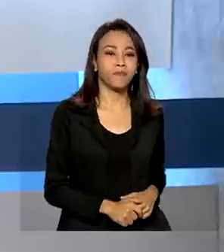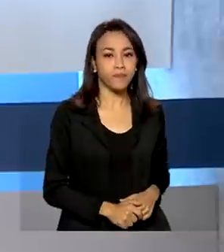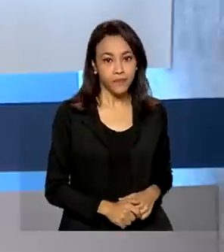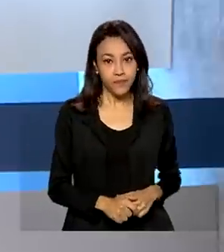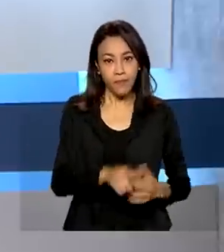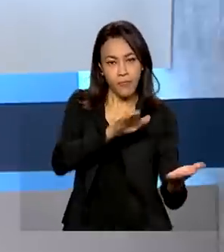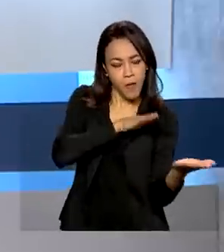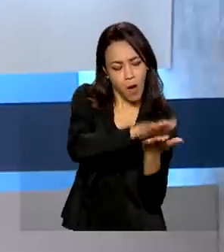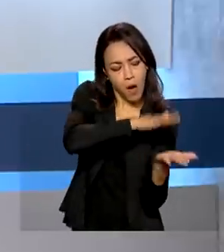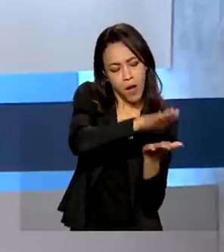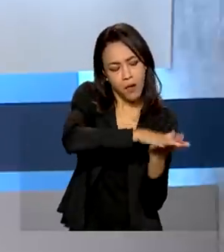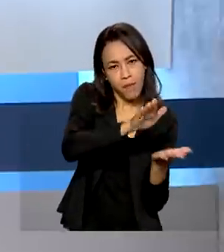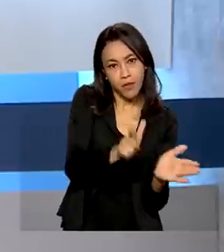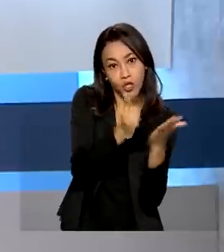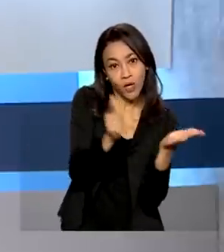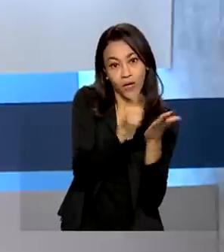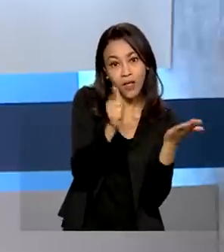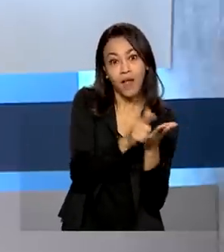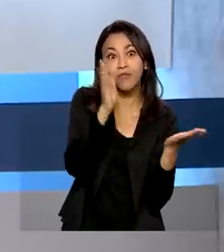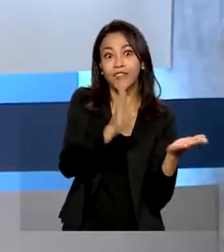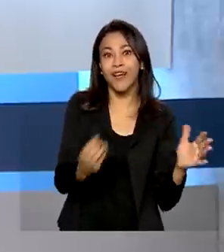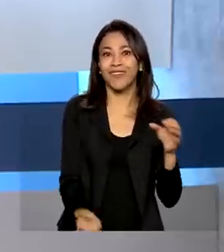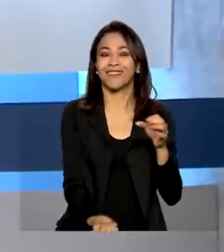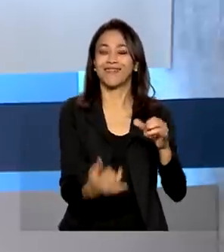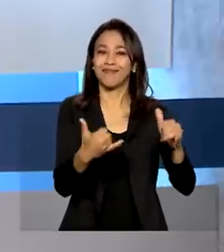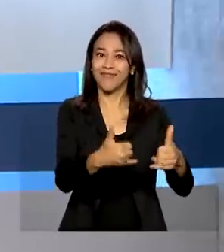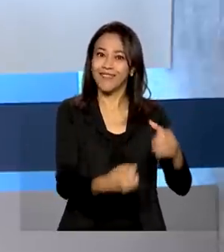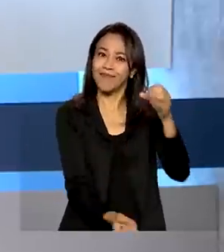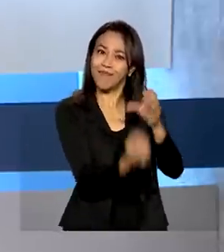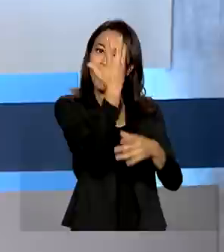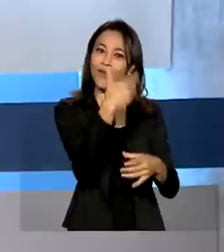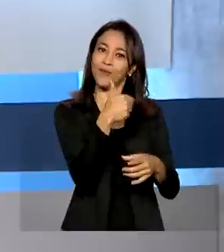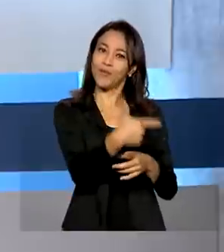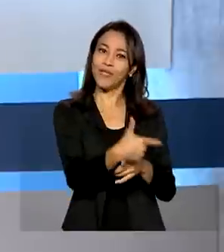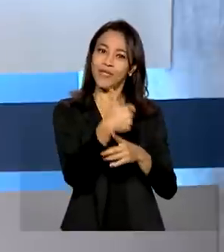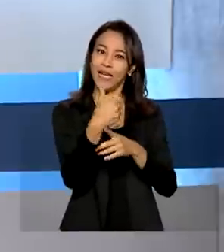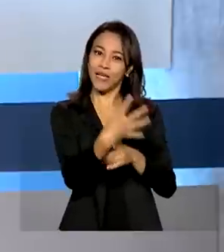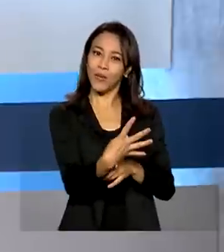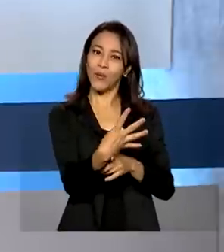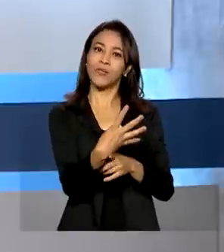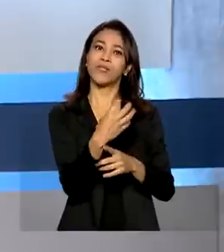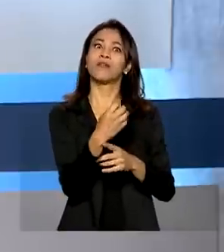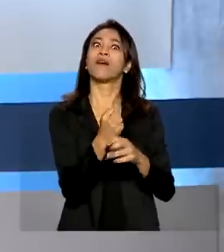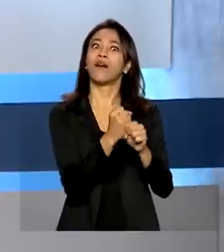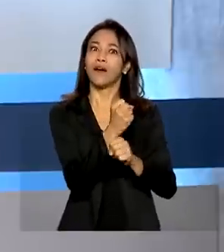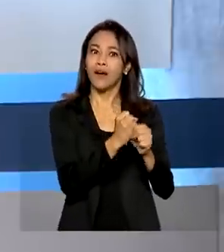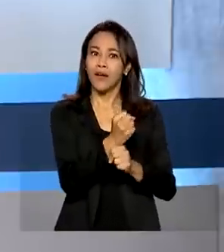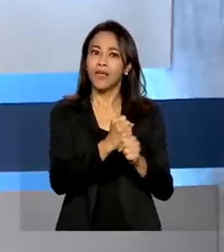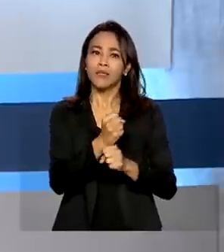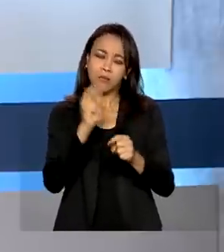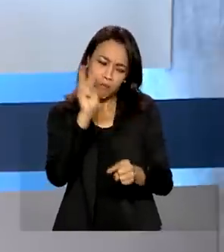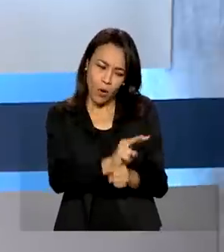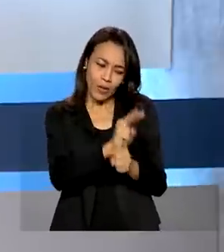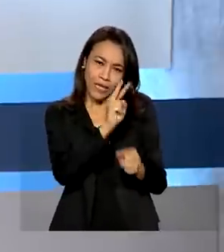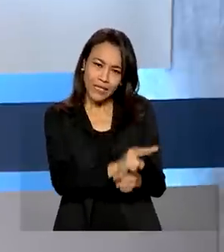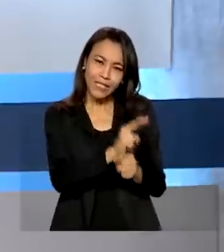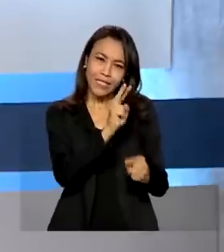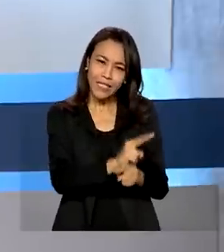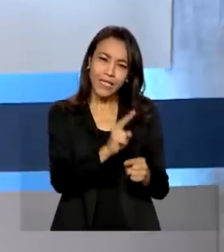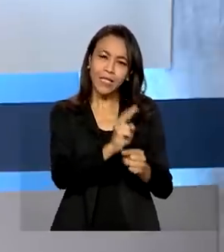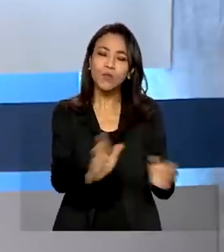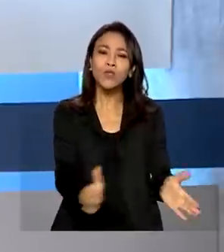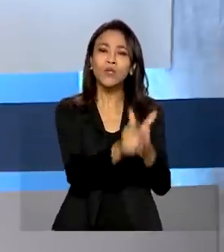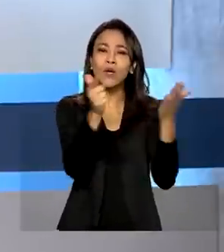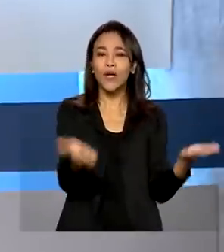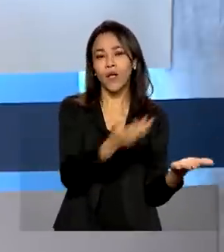imprensa nacional completou 214 anos. São mais de dois séculos atuando como guardiã das publicações oficiais do